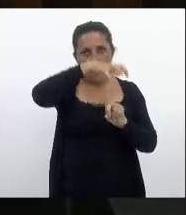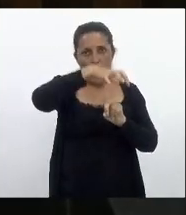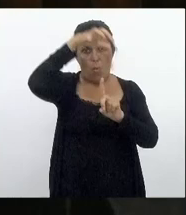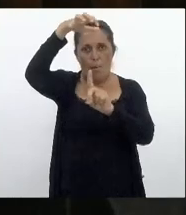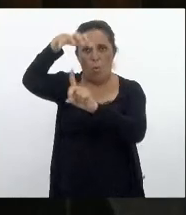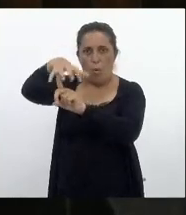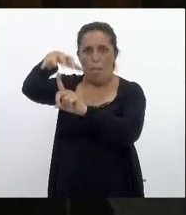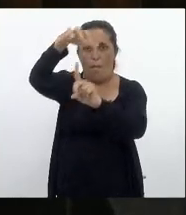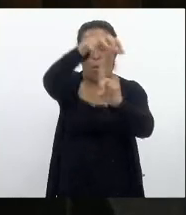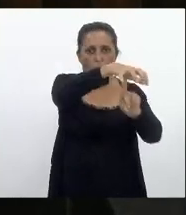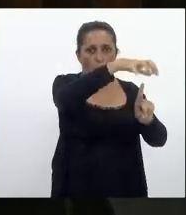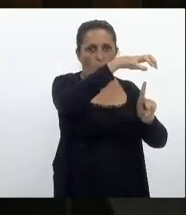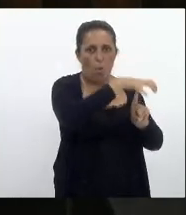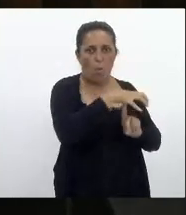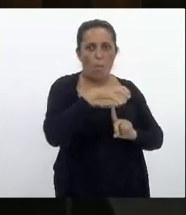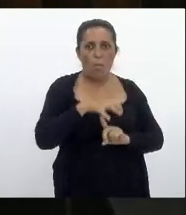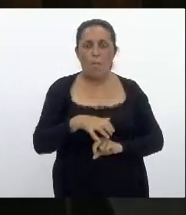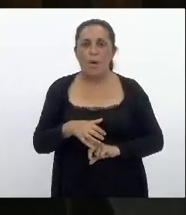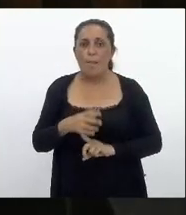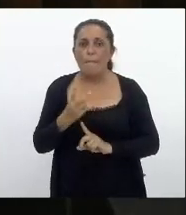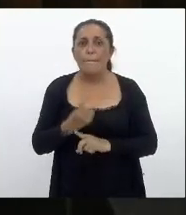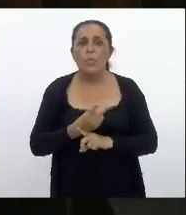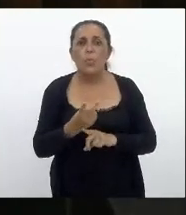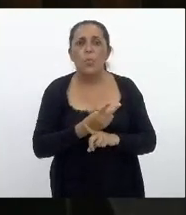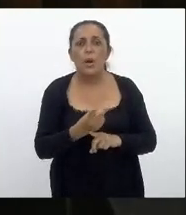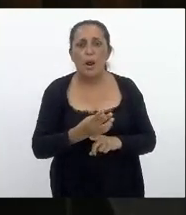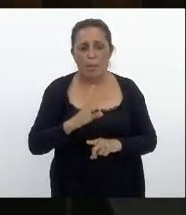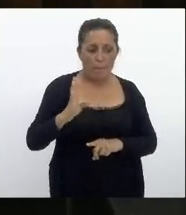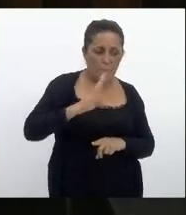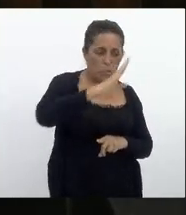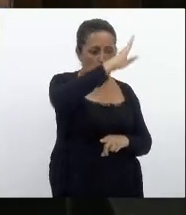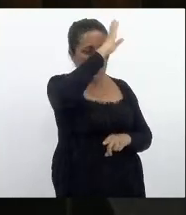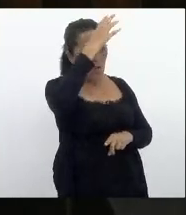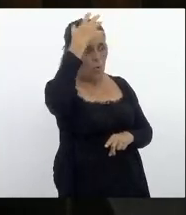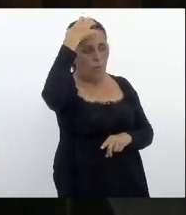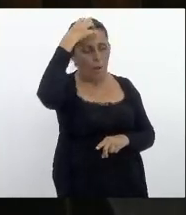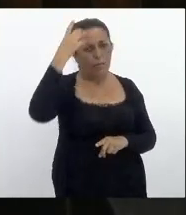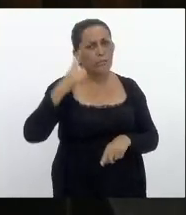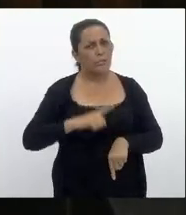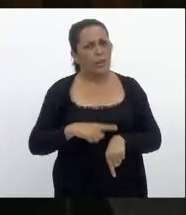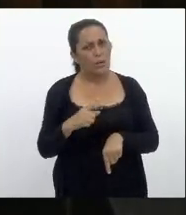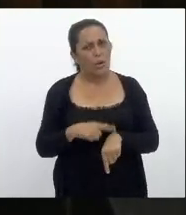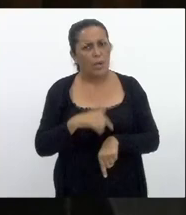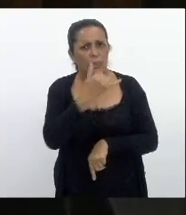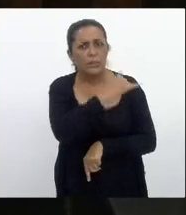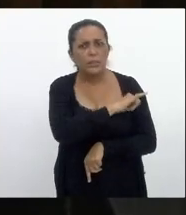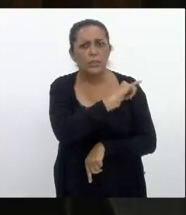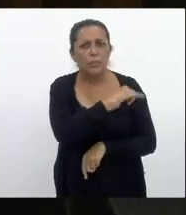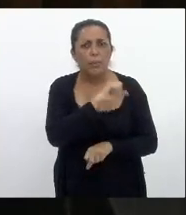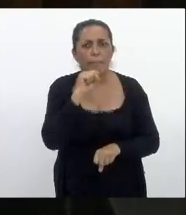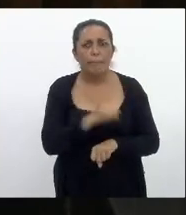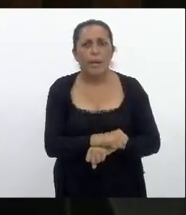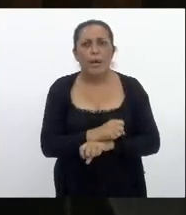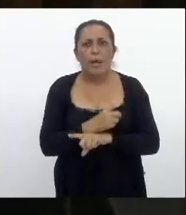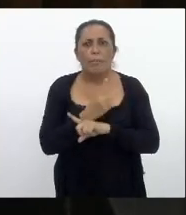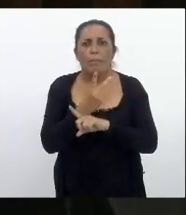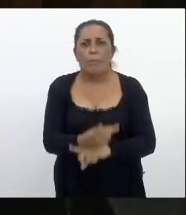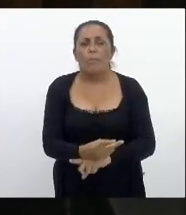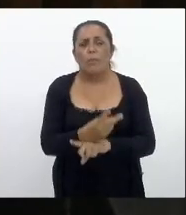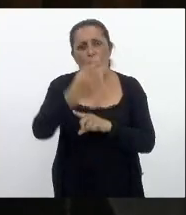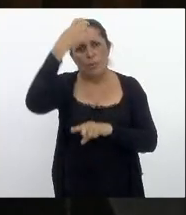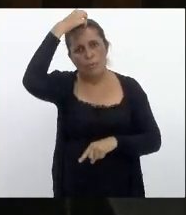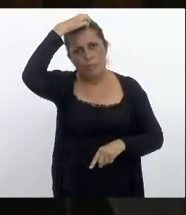que a culpa é de não sei quem procurando o culpado está na hora do Rio de Janeiro parar de ficar procurando o culpado